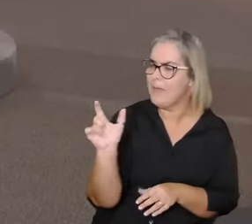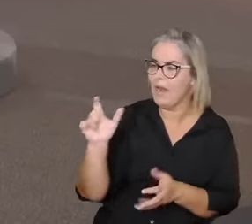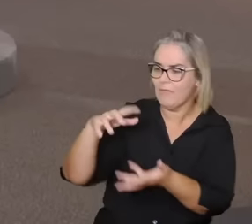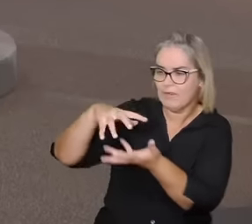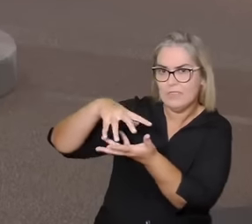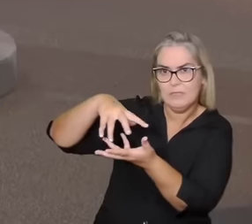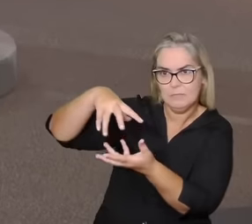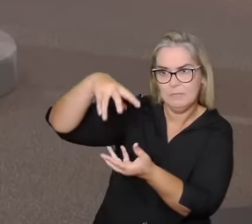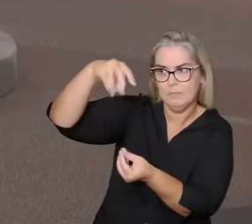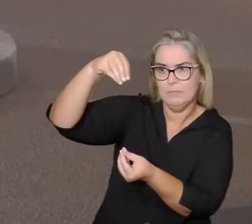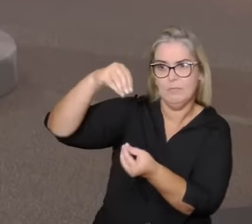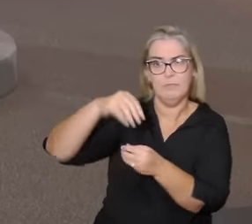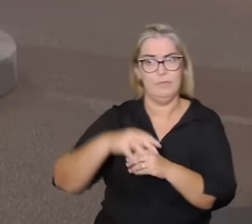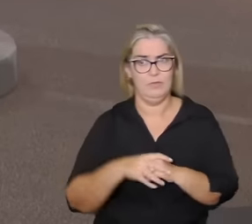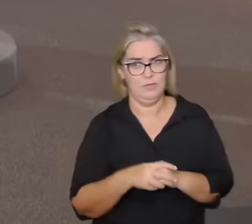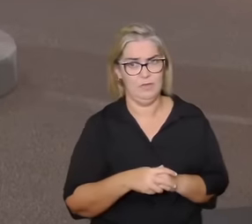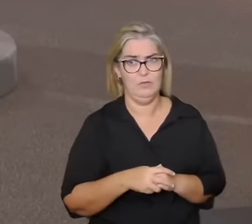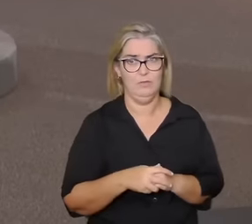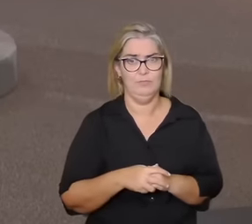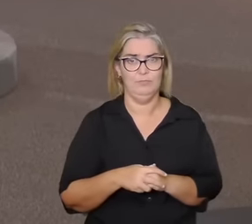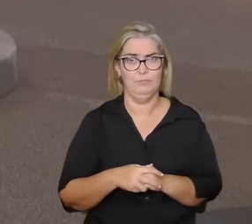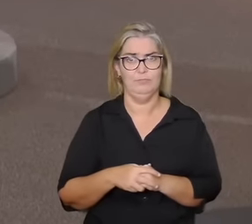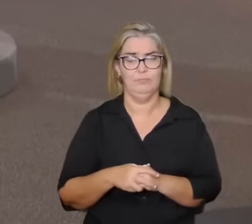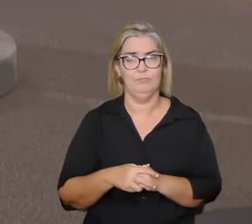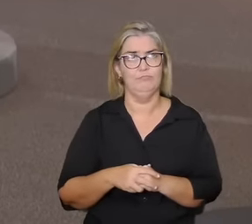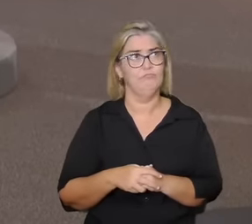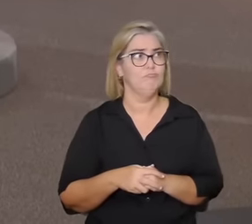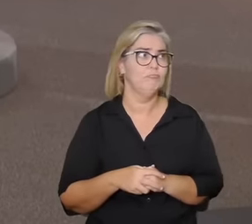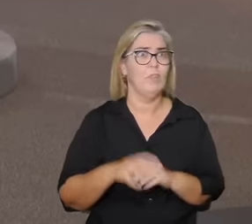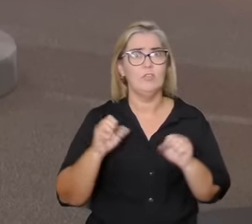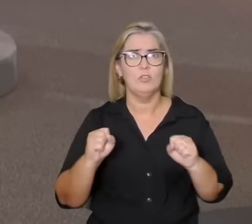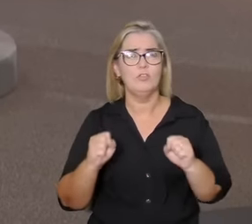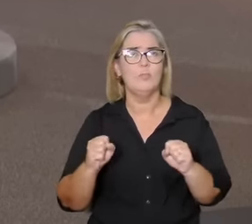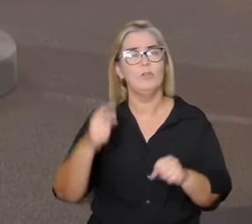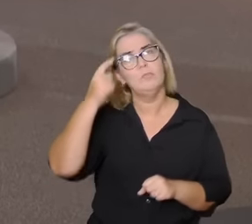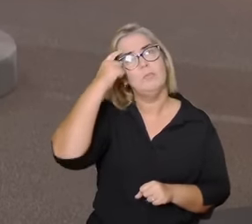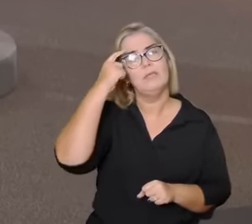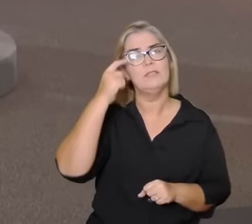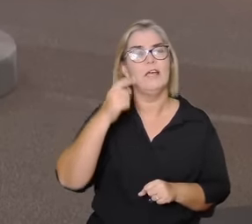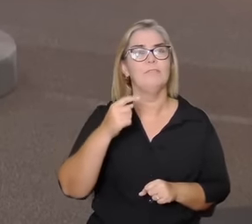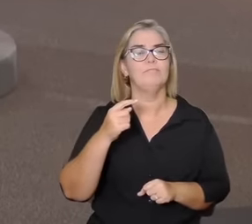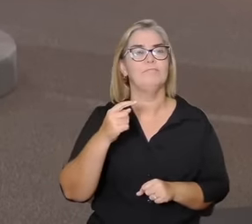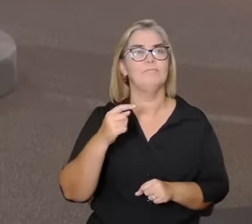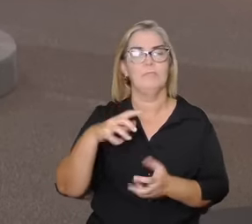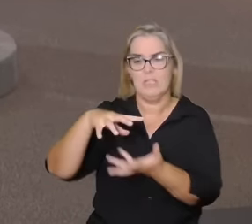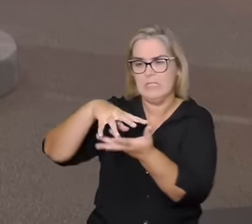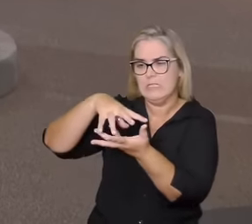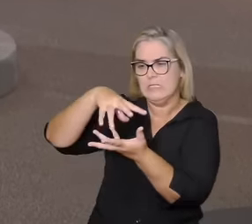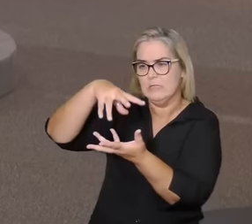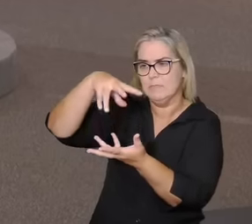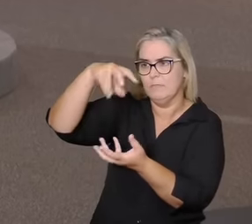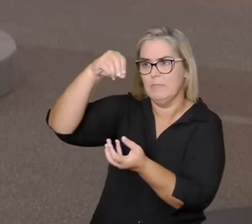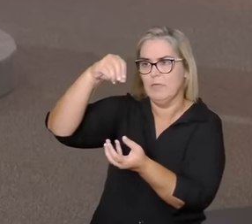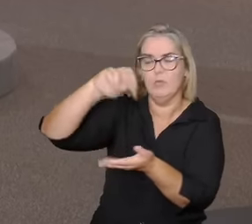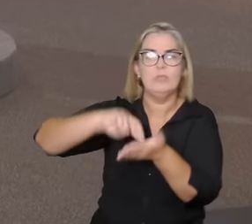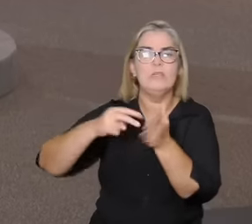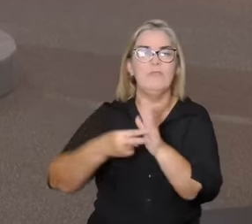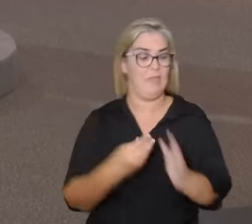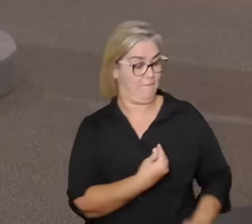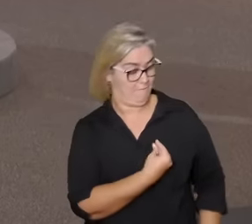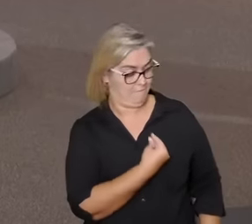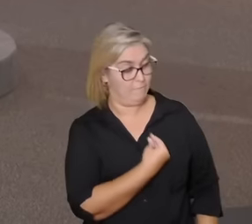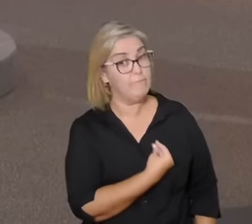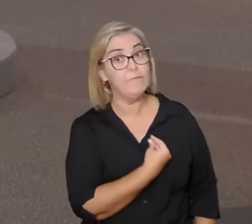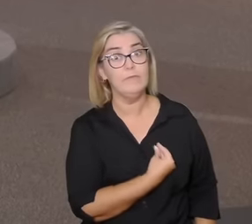forma mais nesse mais fundamental Espírito quer dizer vida um fenômeno que